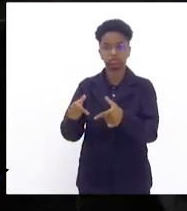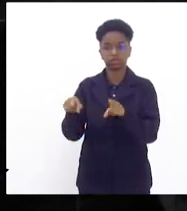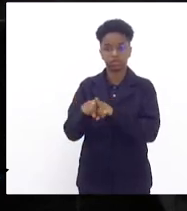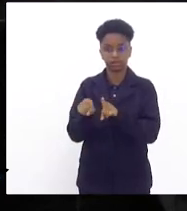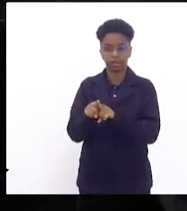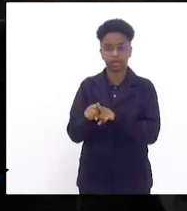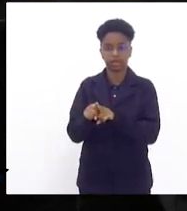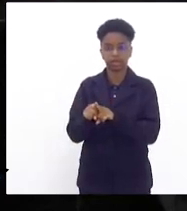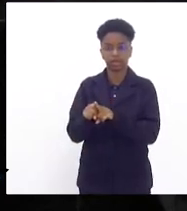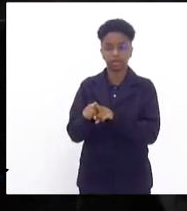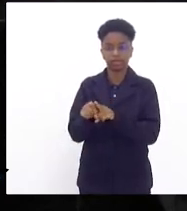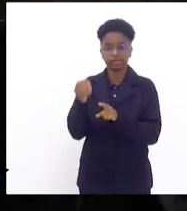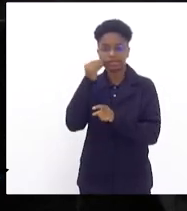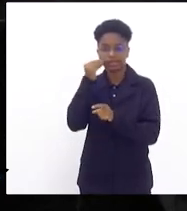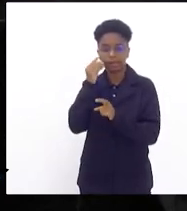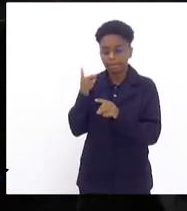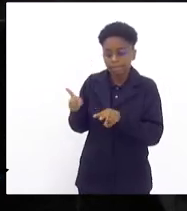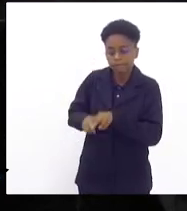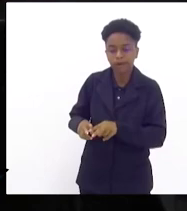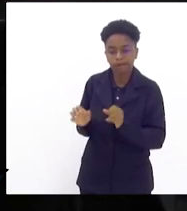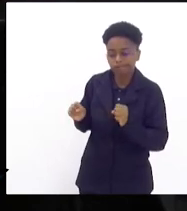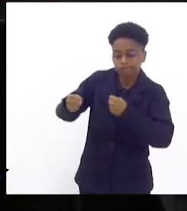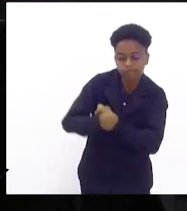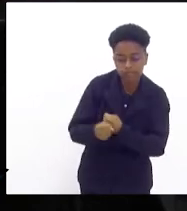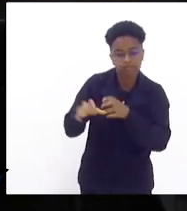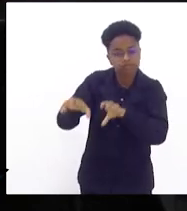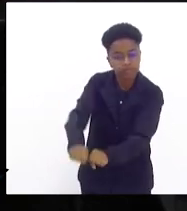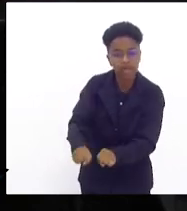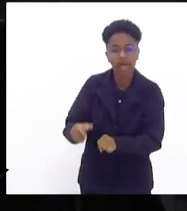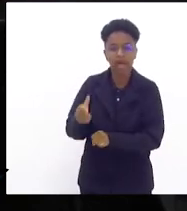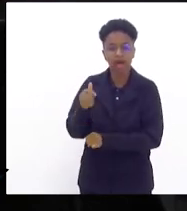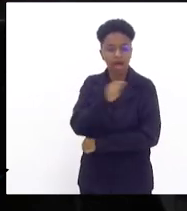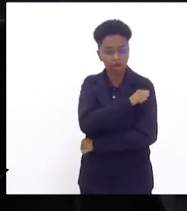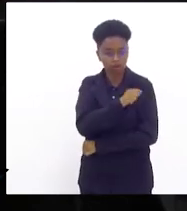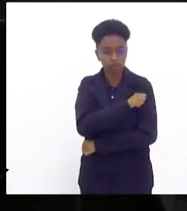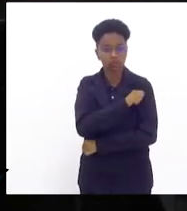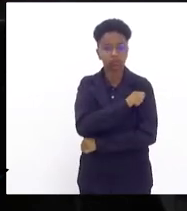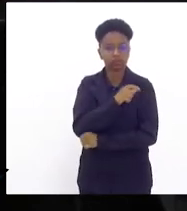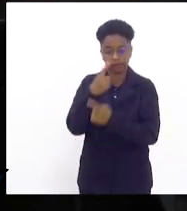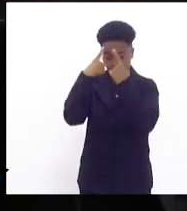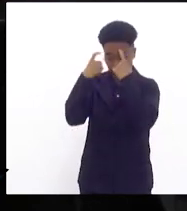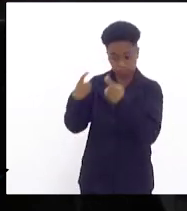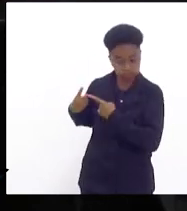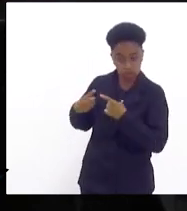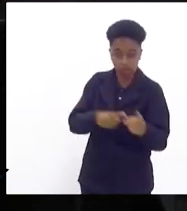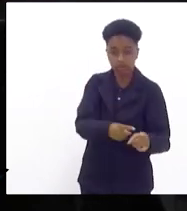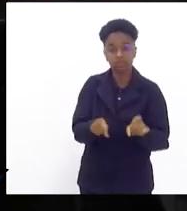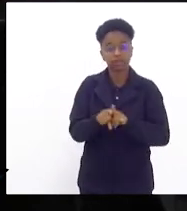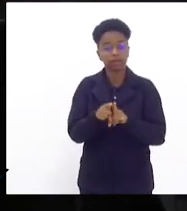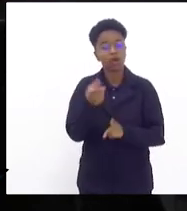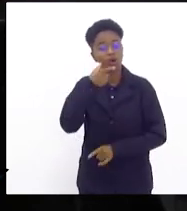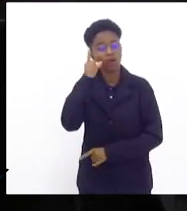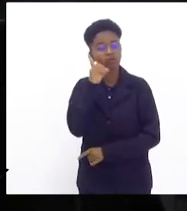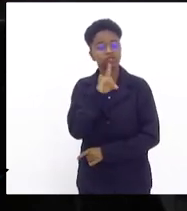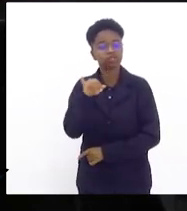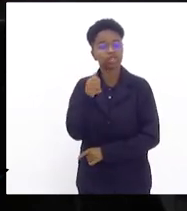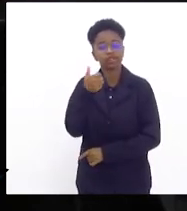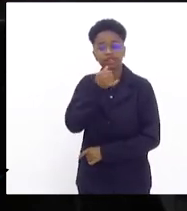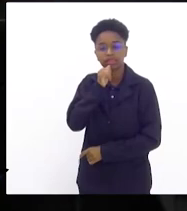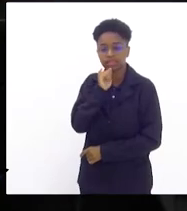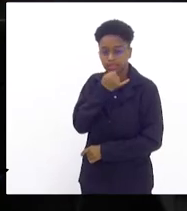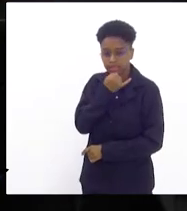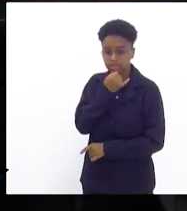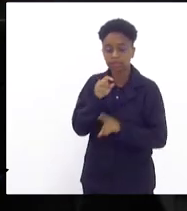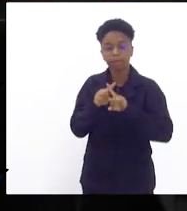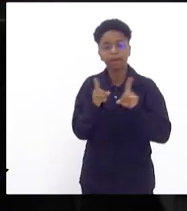aluno que desferia as agressões. E ontem foi um dia de tristeza e, ao mesmo